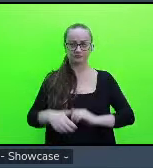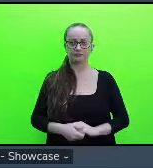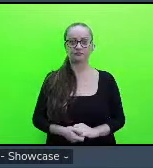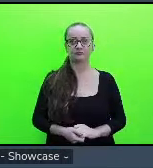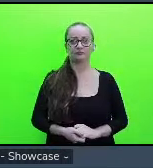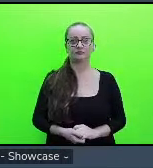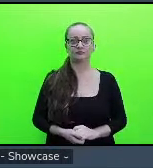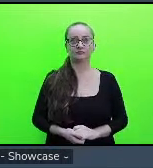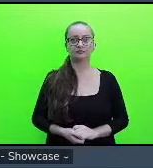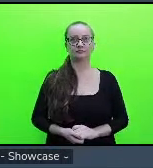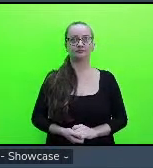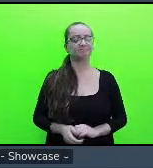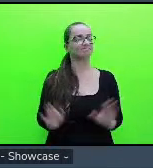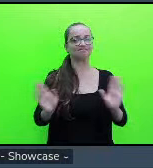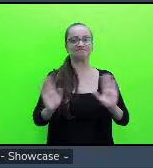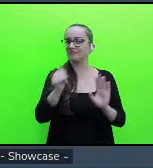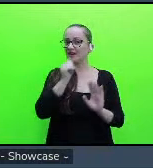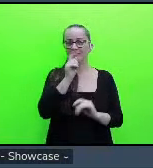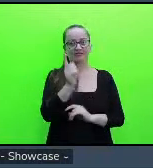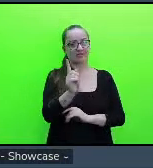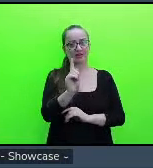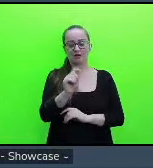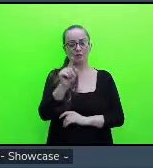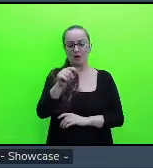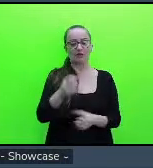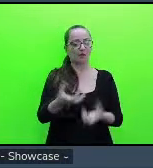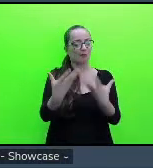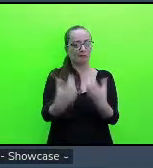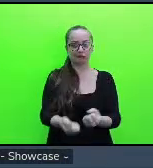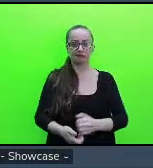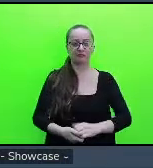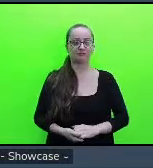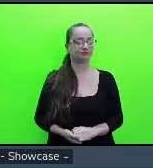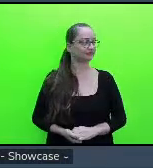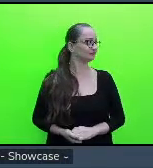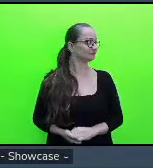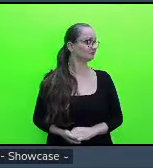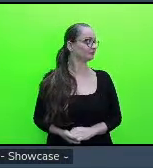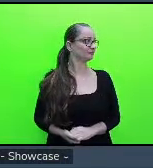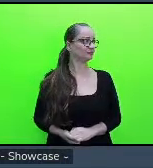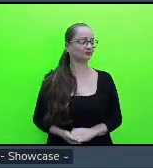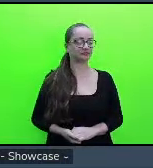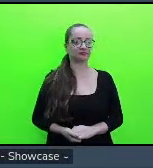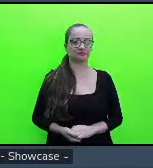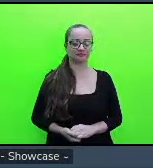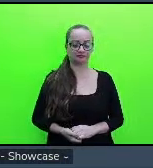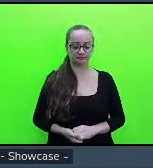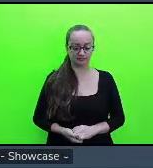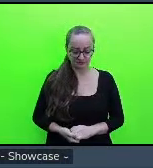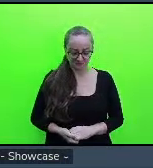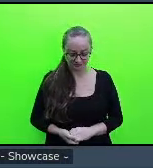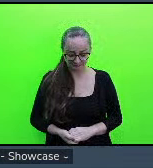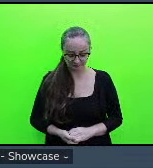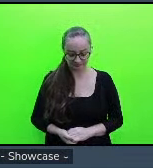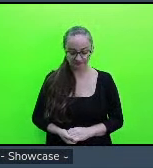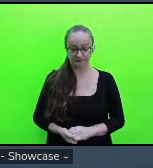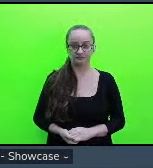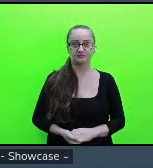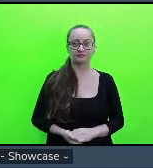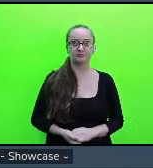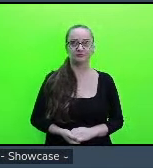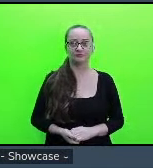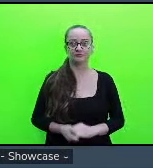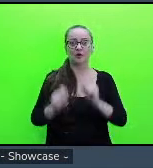não você não tá habilitada ainda não você abriu tem o iconezinho da